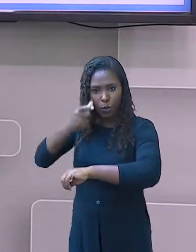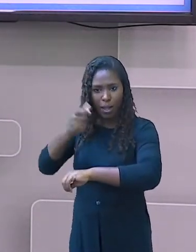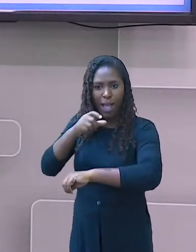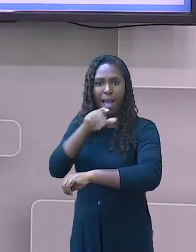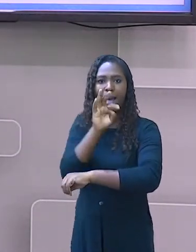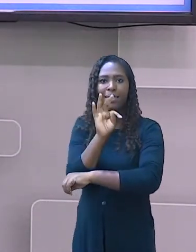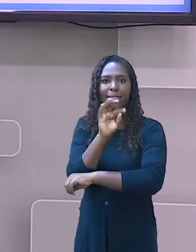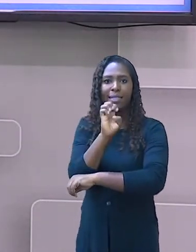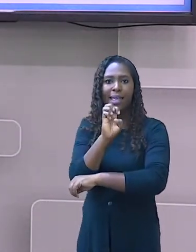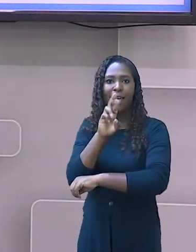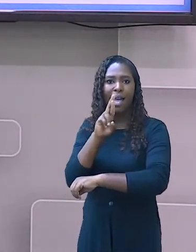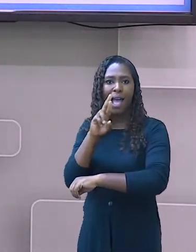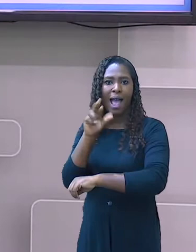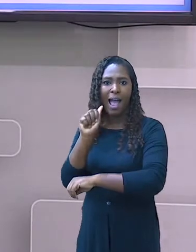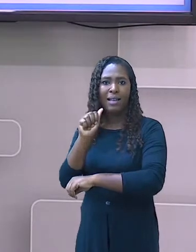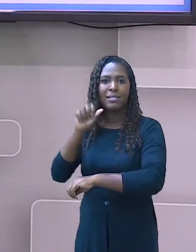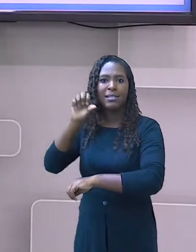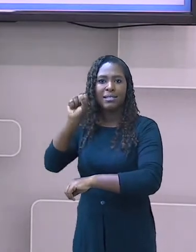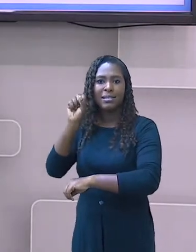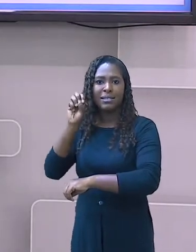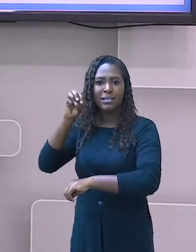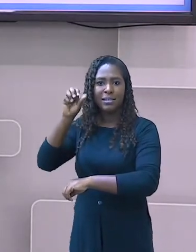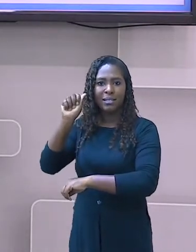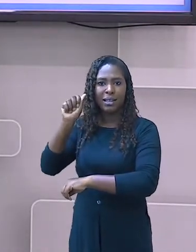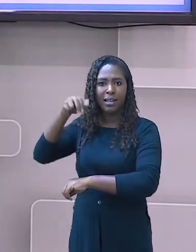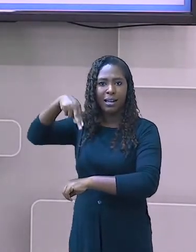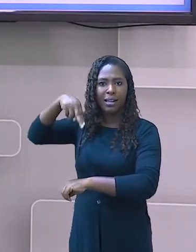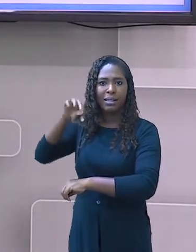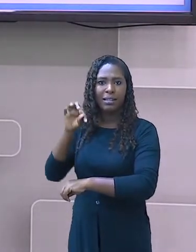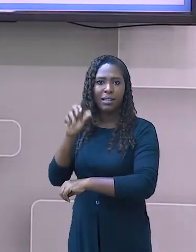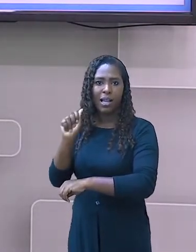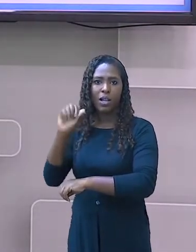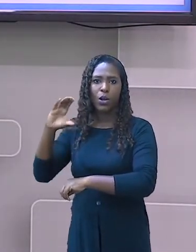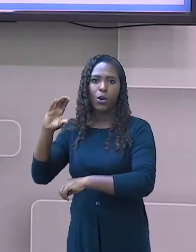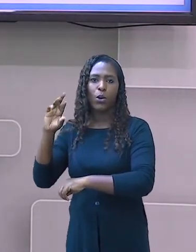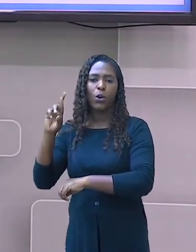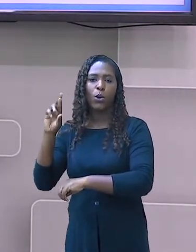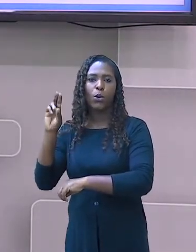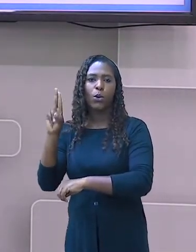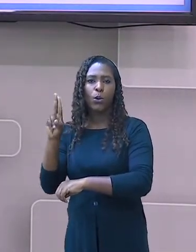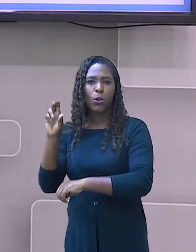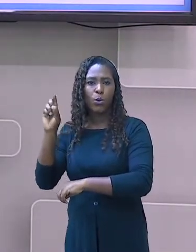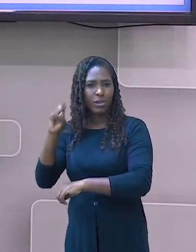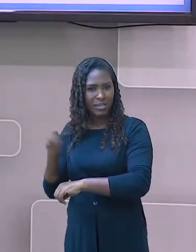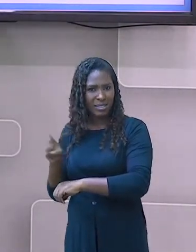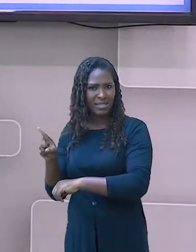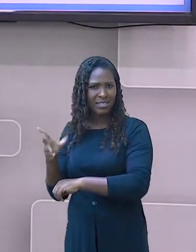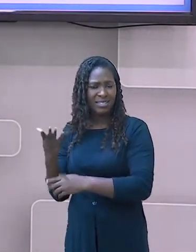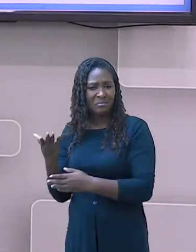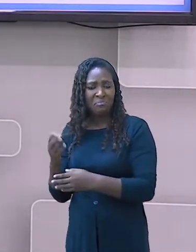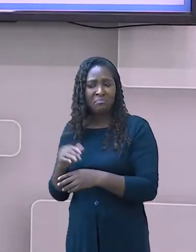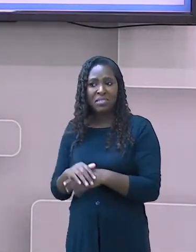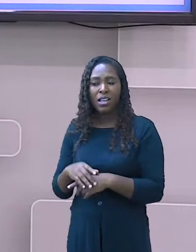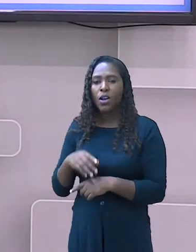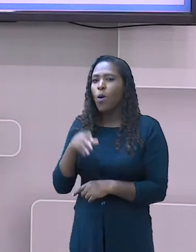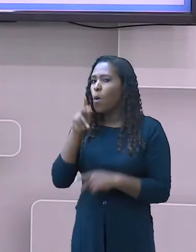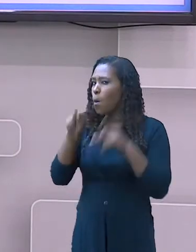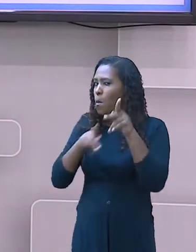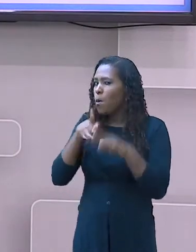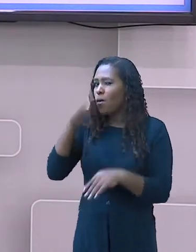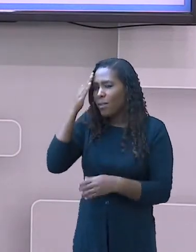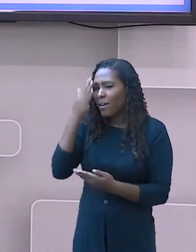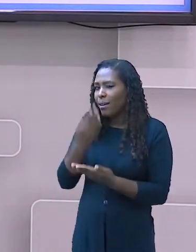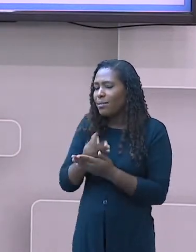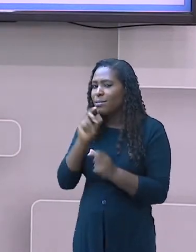decisão de Cabral que estaria à procura de novas terras, de novas rotas. Vamos dar uma olhadinha neste mapa.